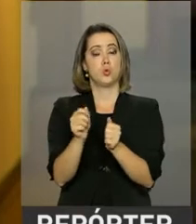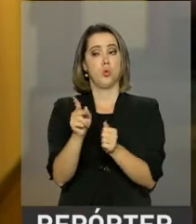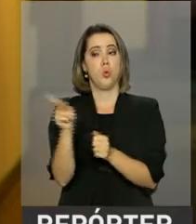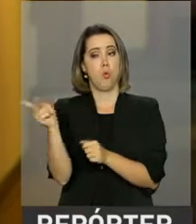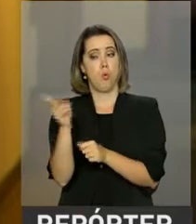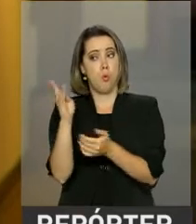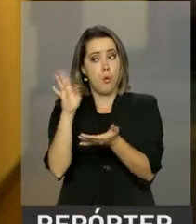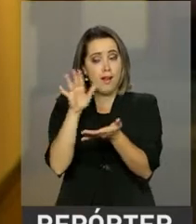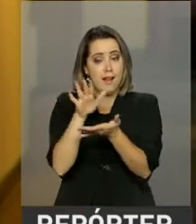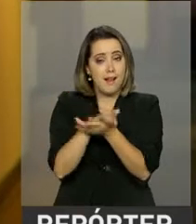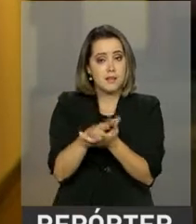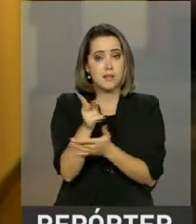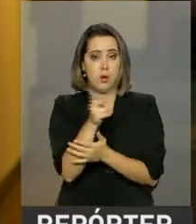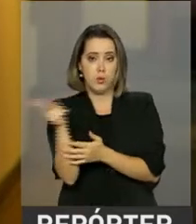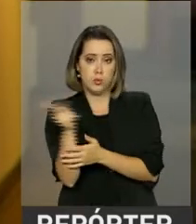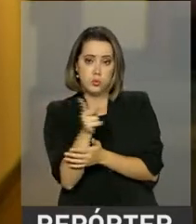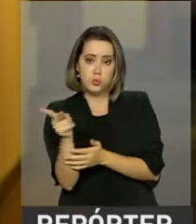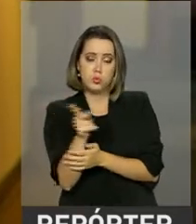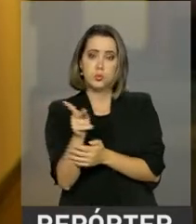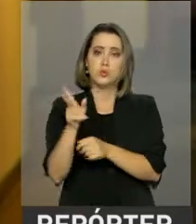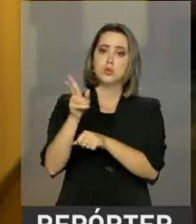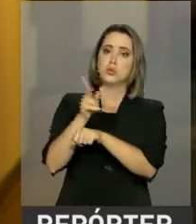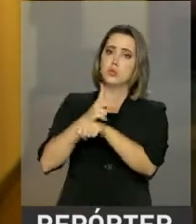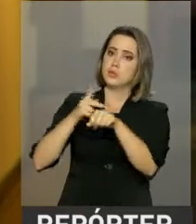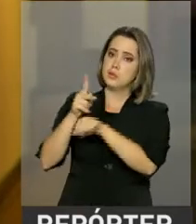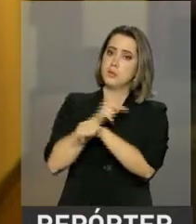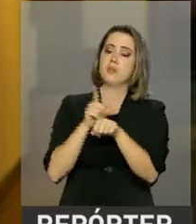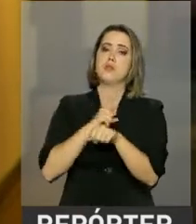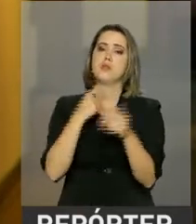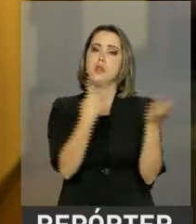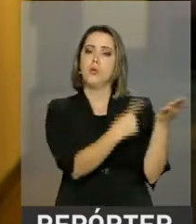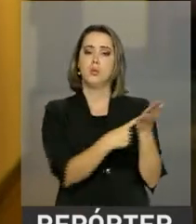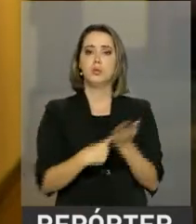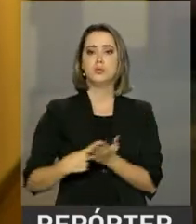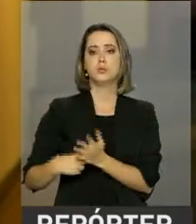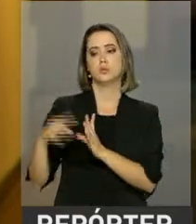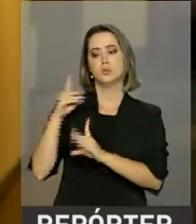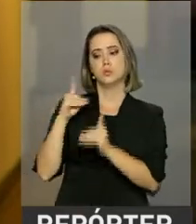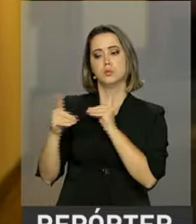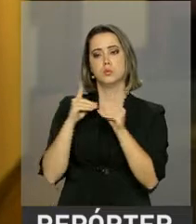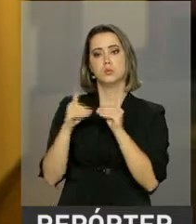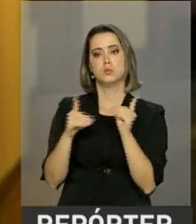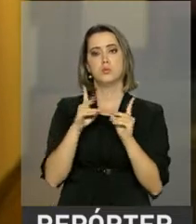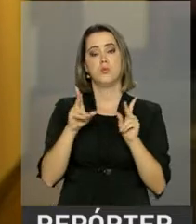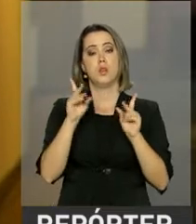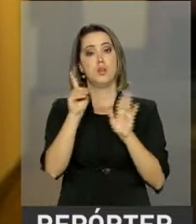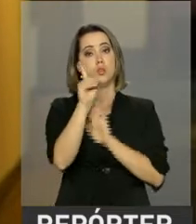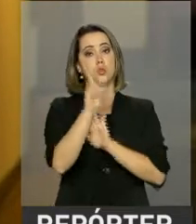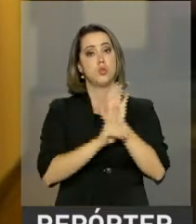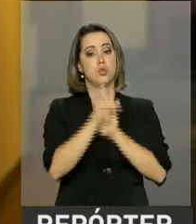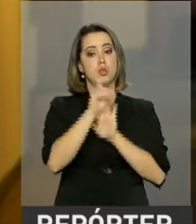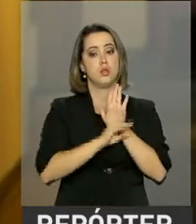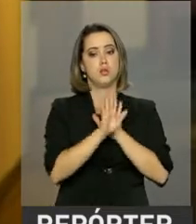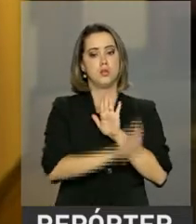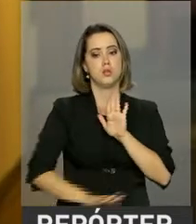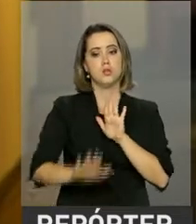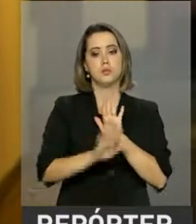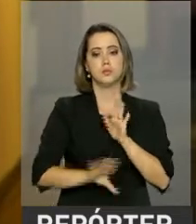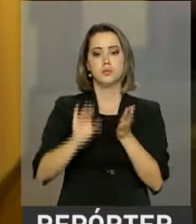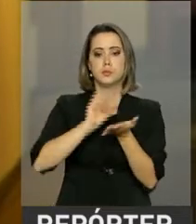a rainha Sílvia e a primeira-dama, Marcela Temer, terão agendas marcadas no debate sobre direitos das crianças e também